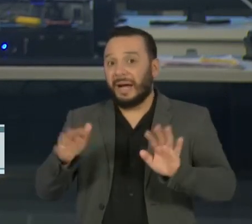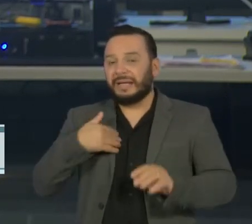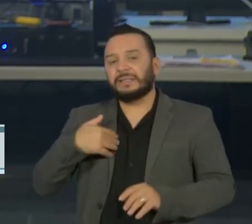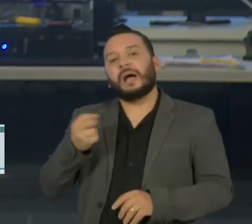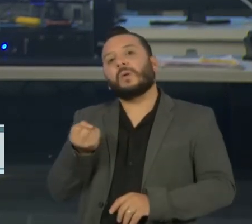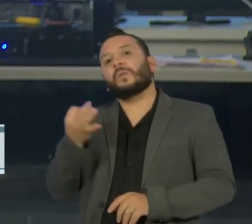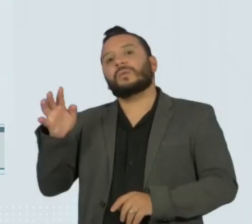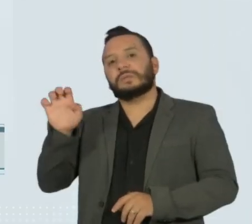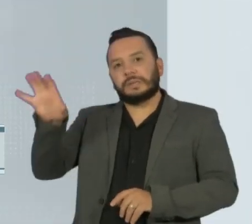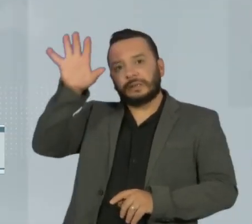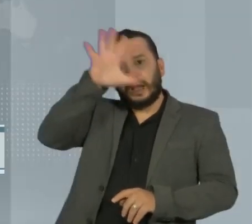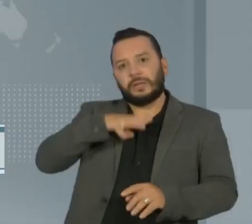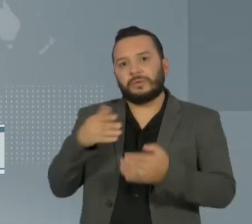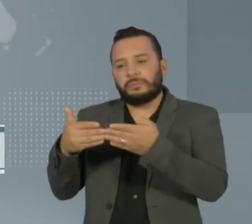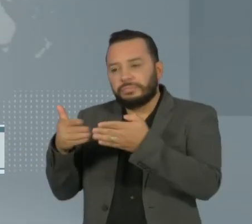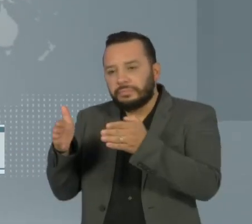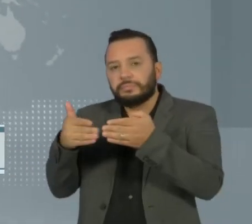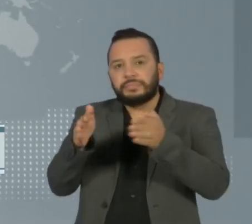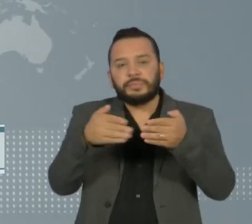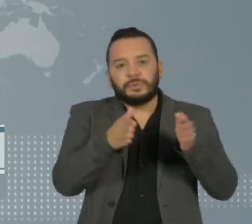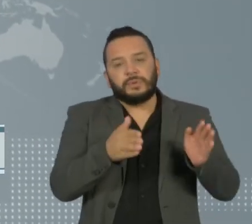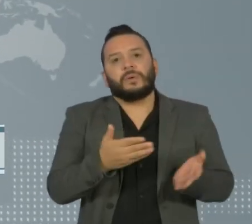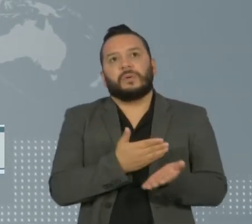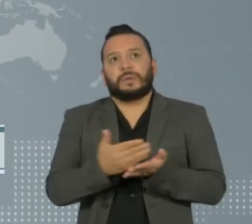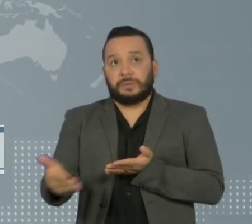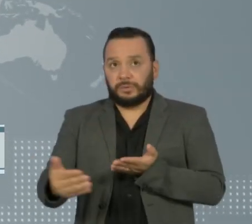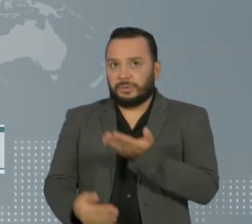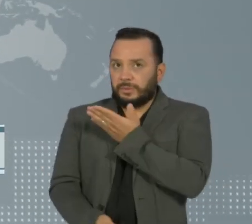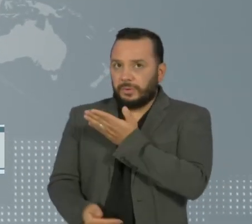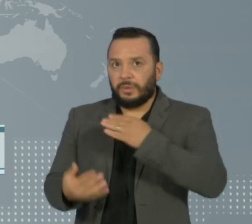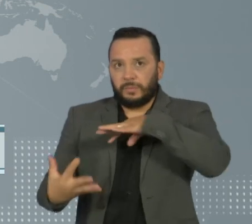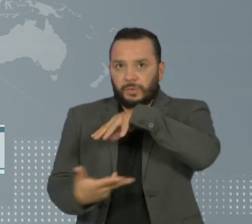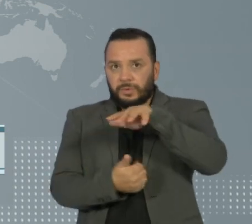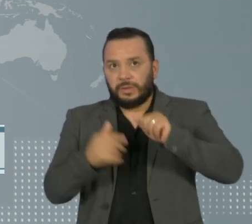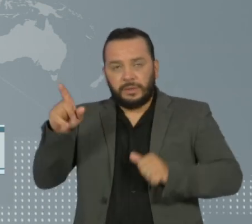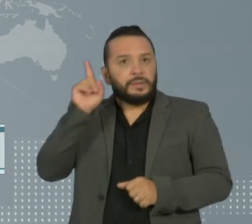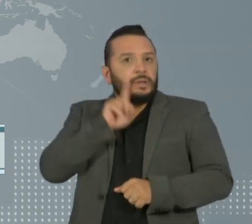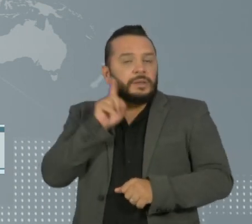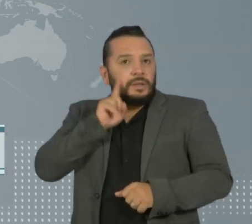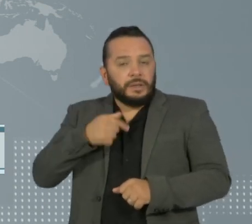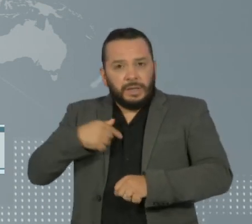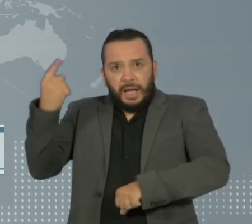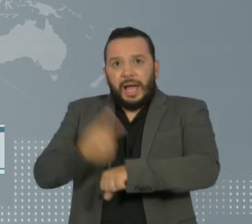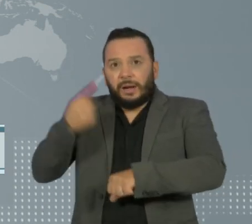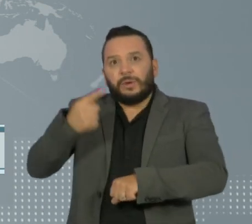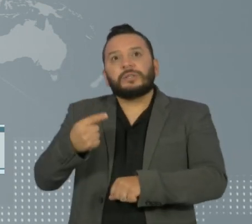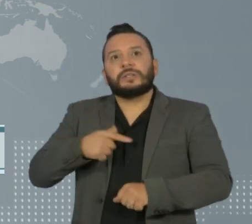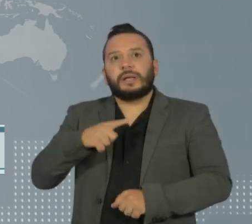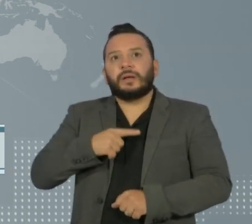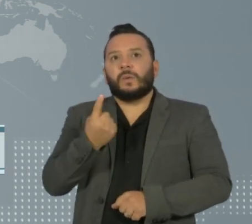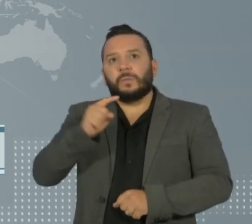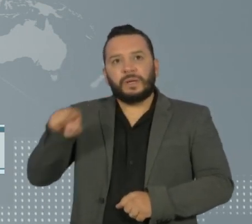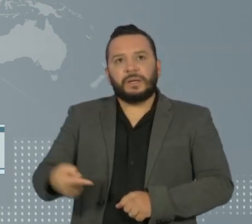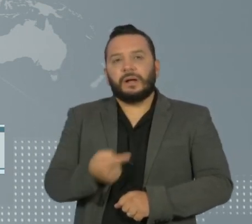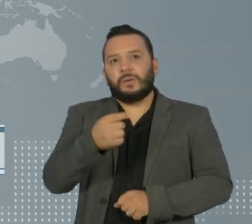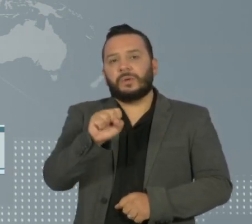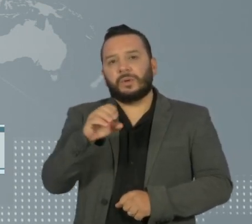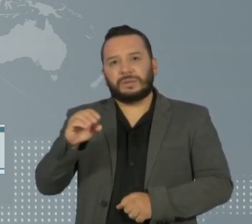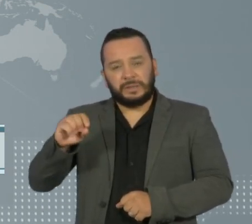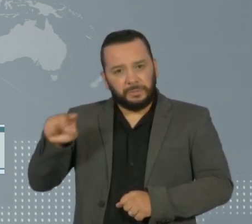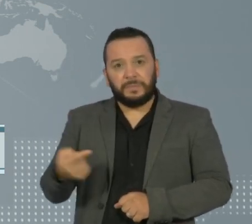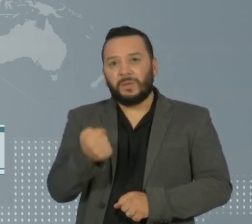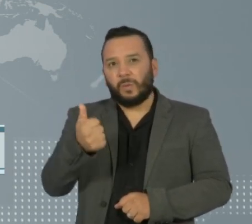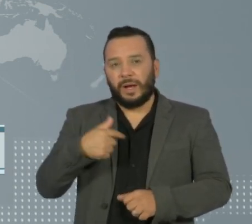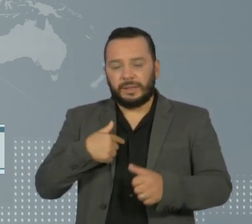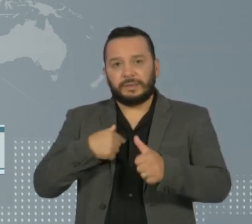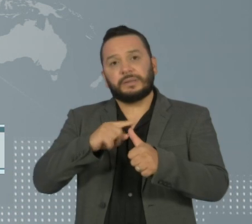econômicas. No mapa mundial do coronavírus, os Estados Unidos estão à frente com quase 1 milhão e 800 mil casos. O